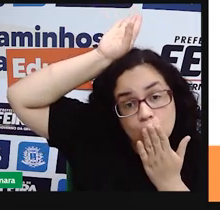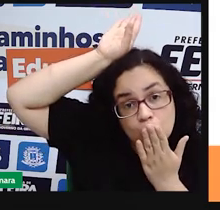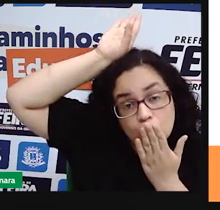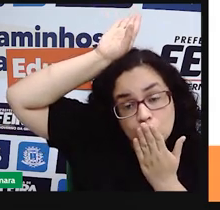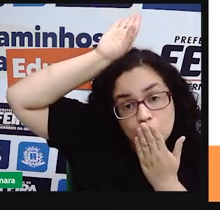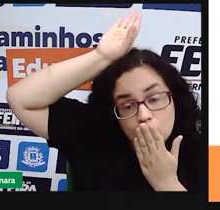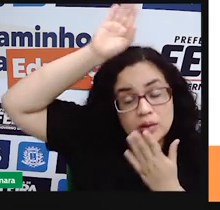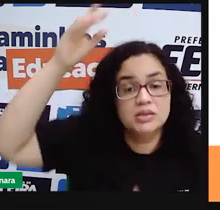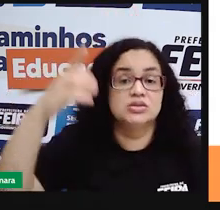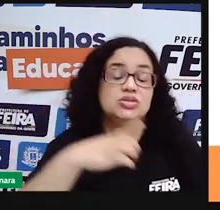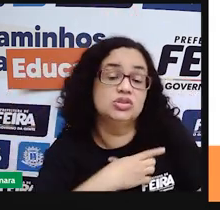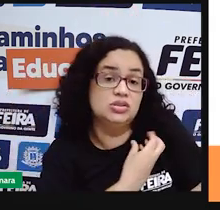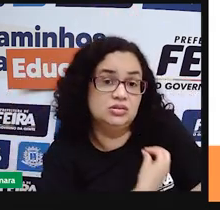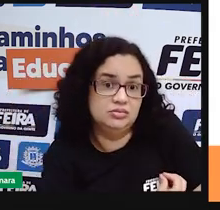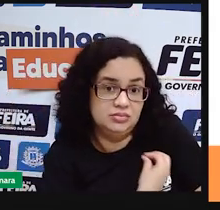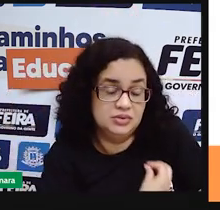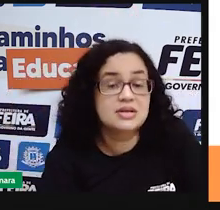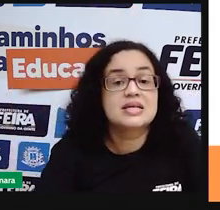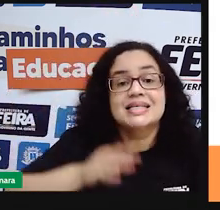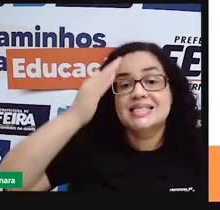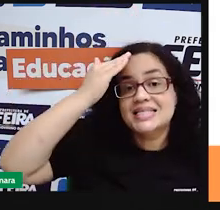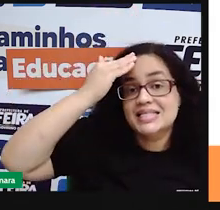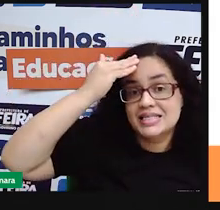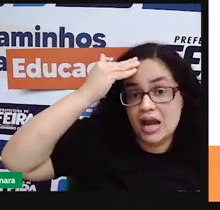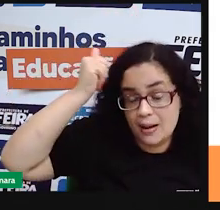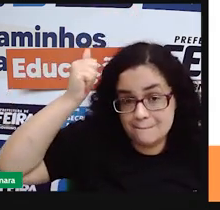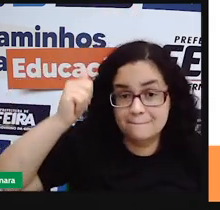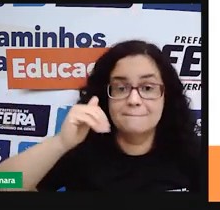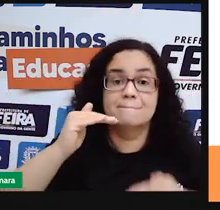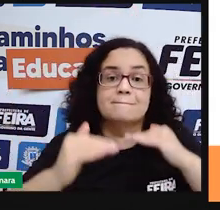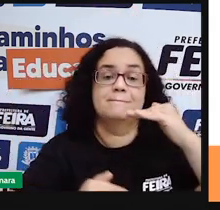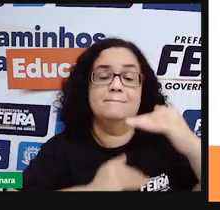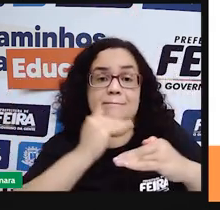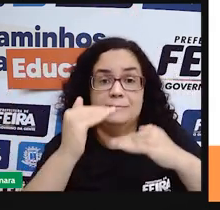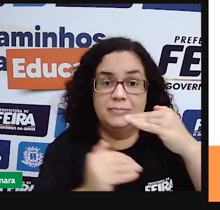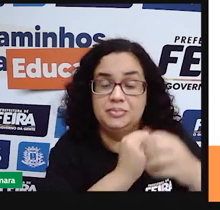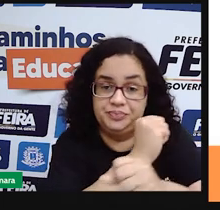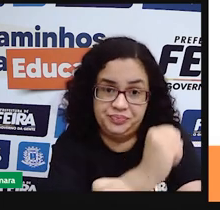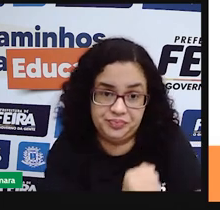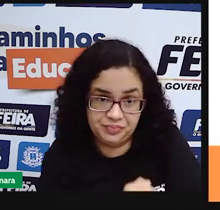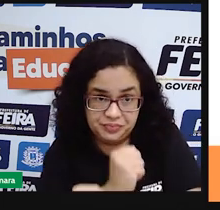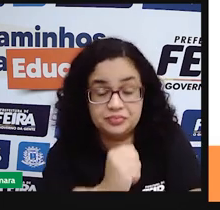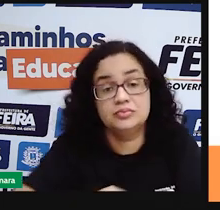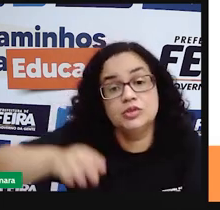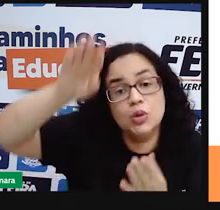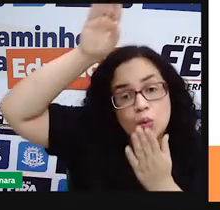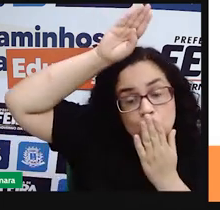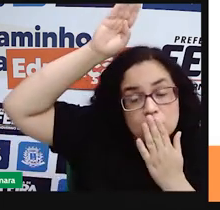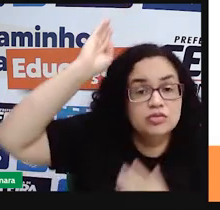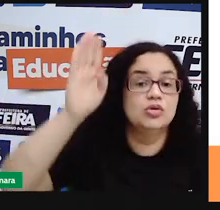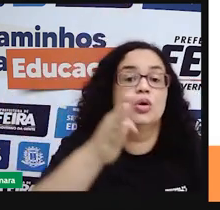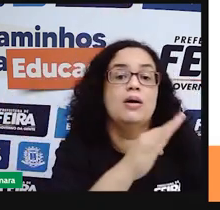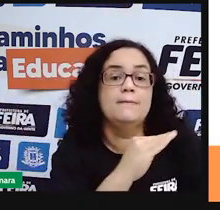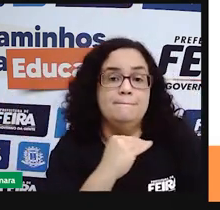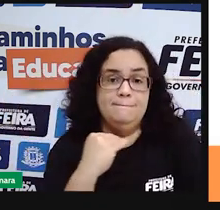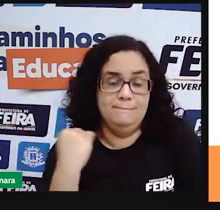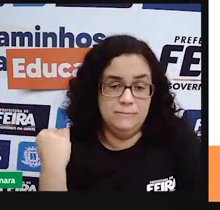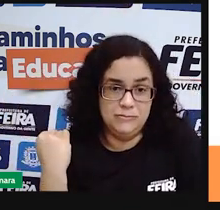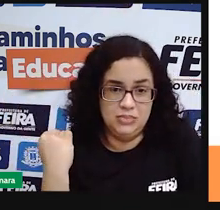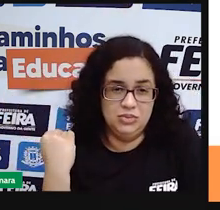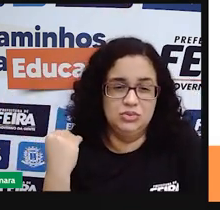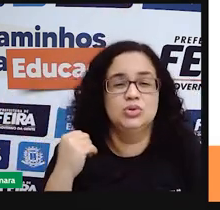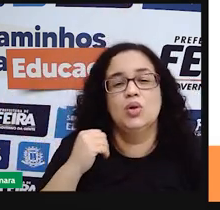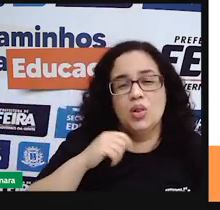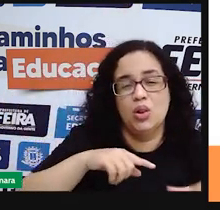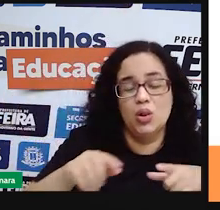existir. A gente sabe que nesse processo de exploração, muitos índios foram mortos por lutas, né? Por